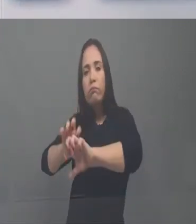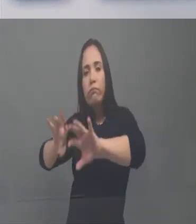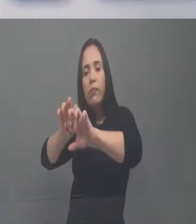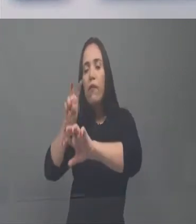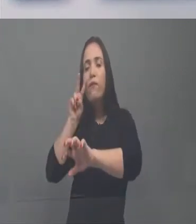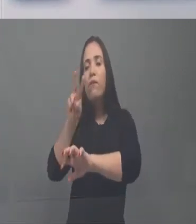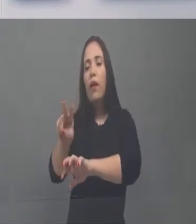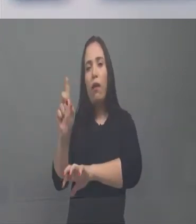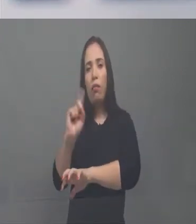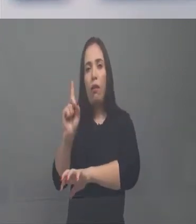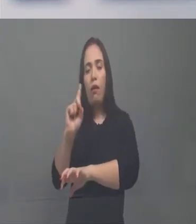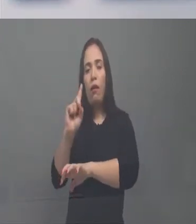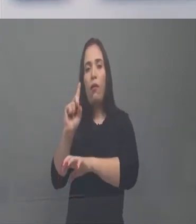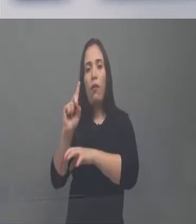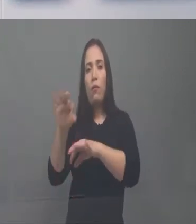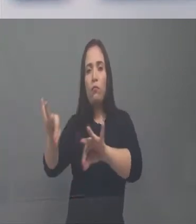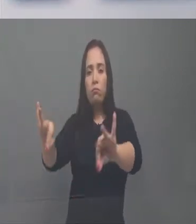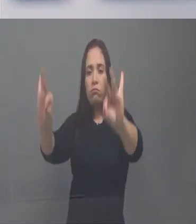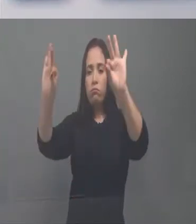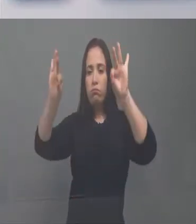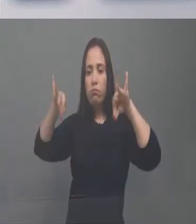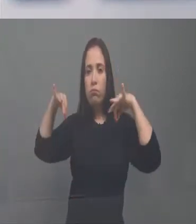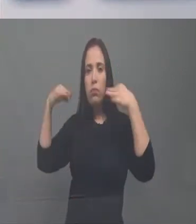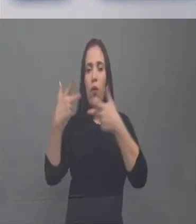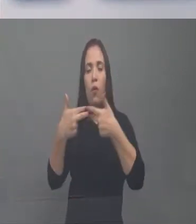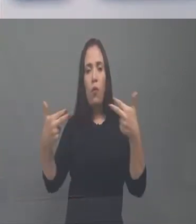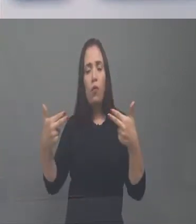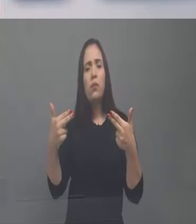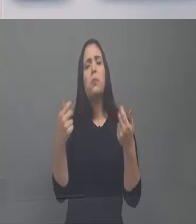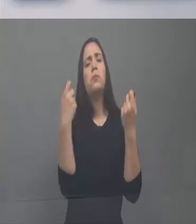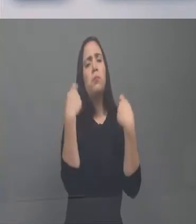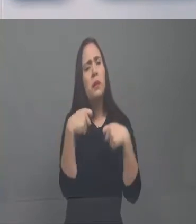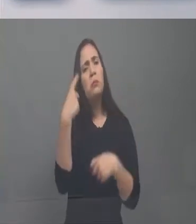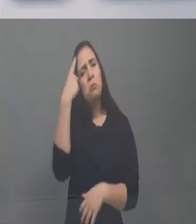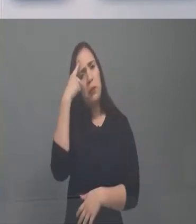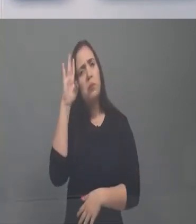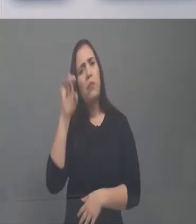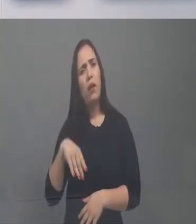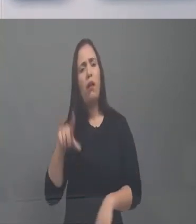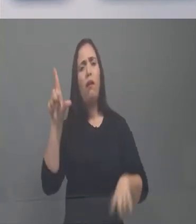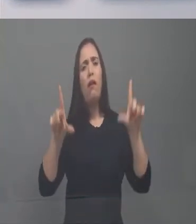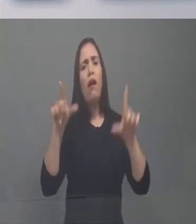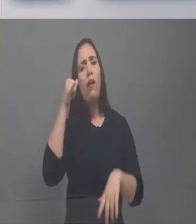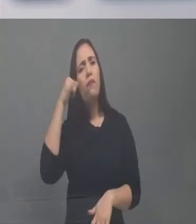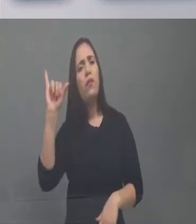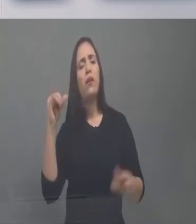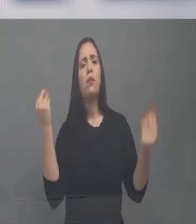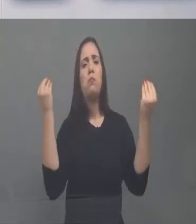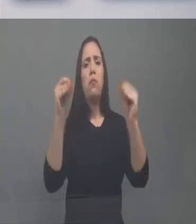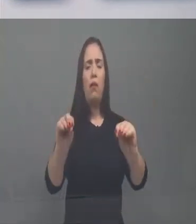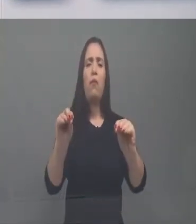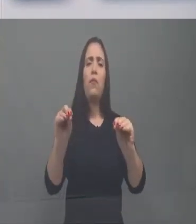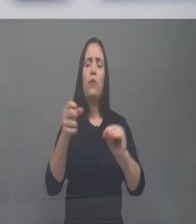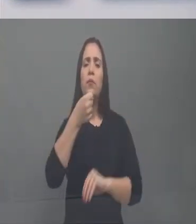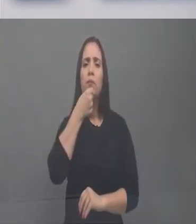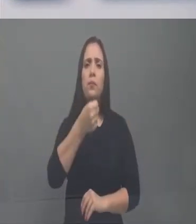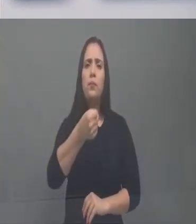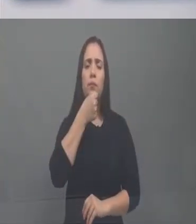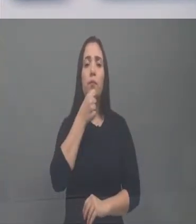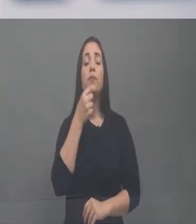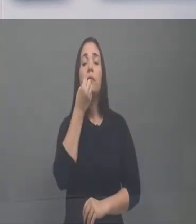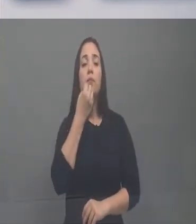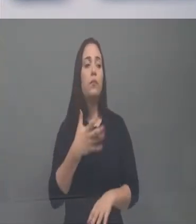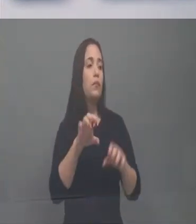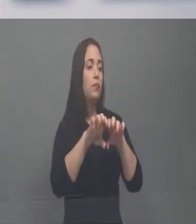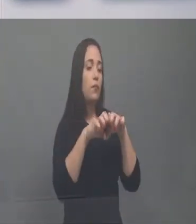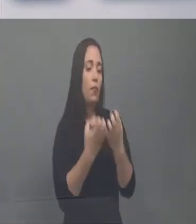eu acho que deveria pensar mais, eu acho que esses programas religiosos, como o Evangelizar, a TV